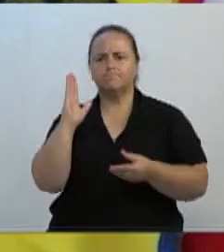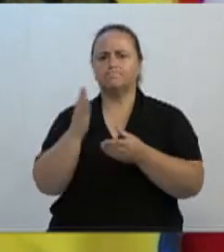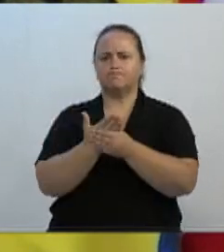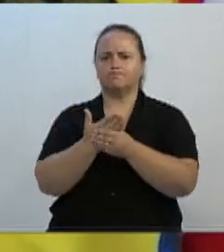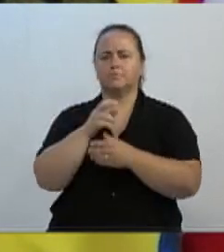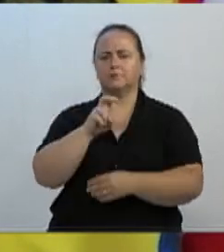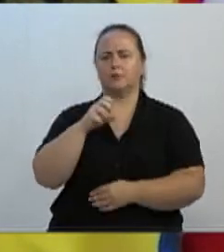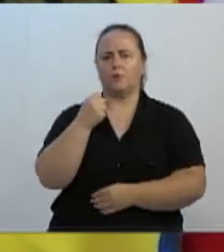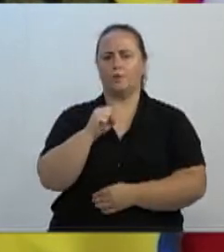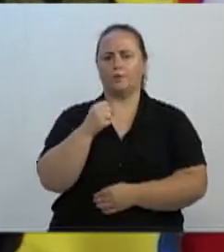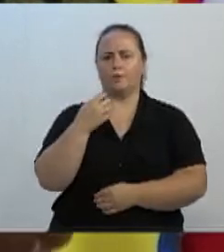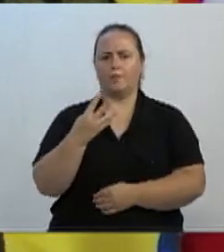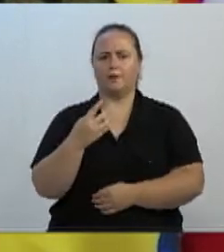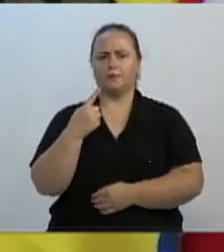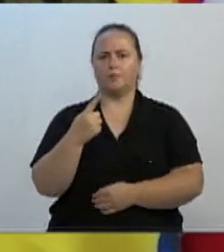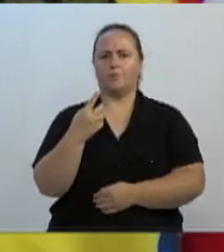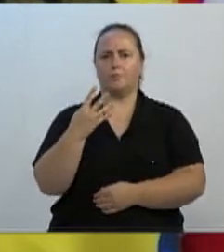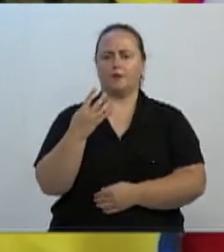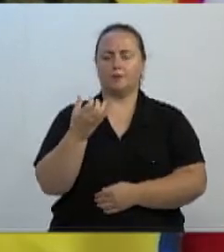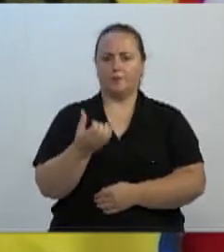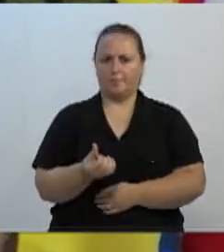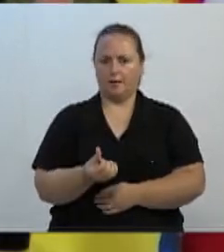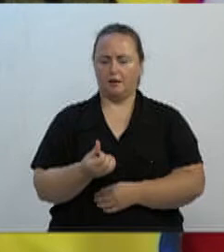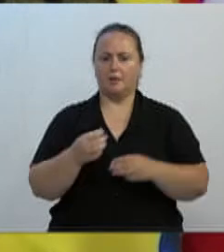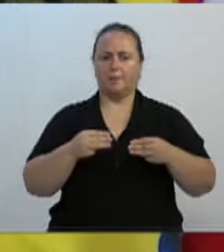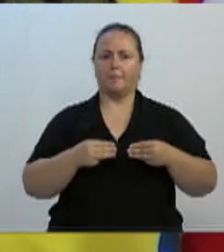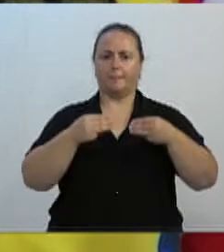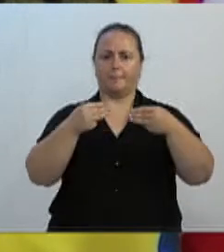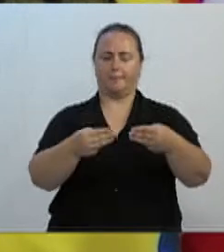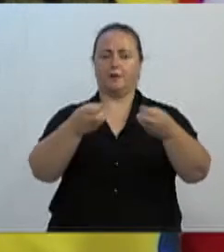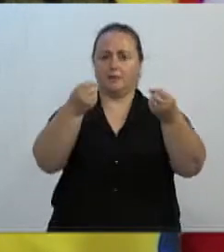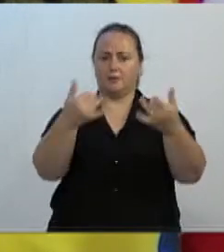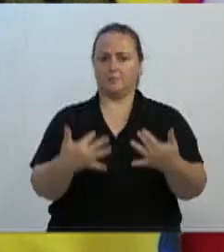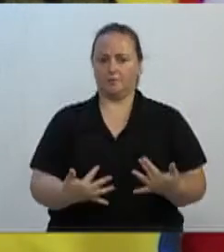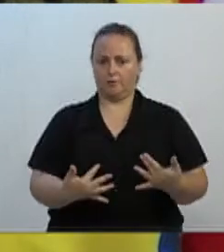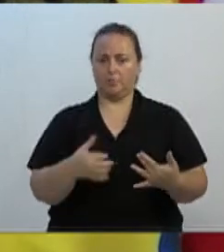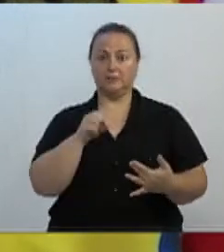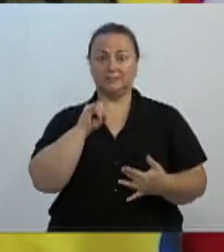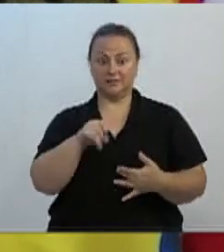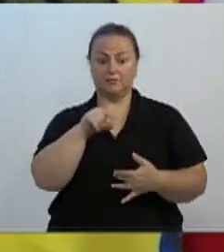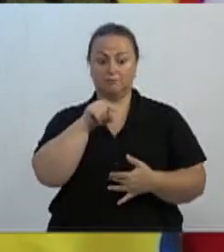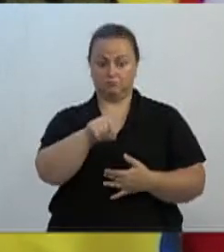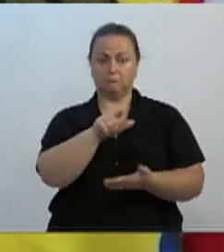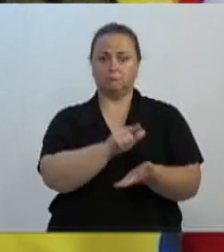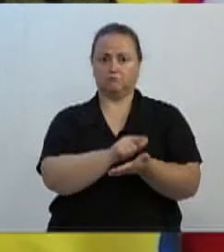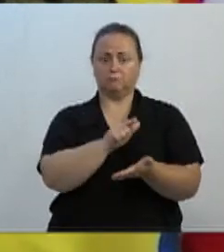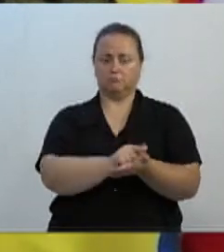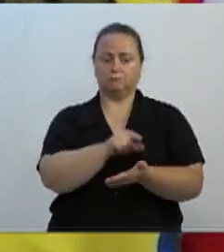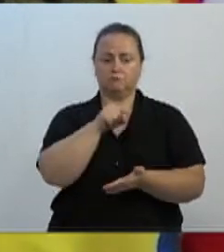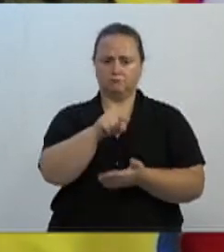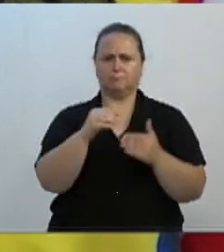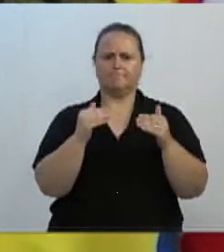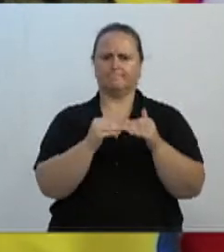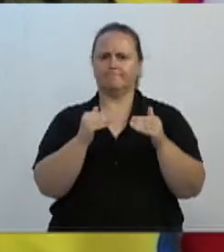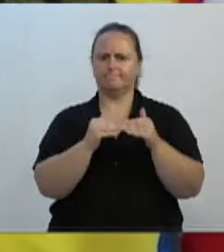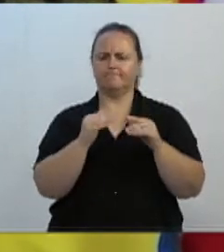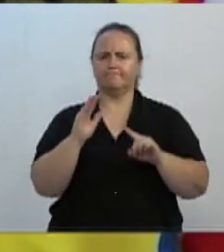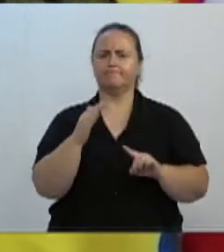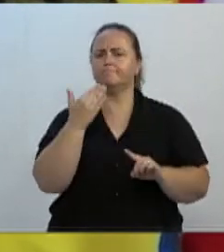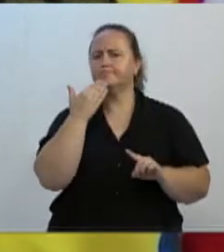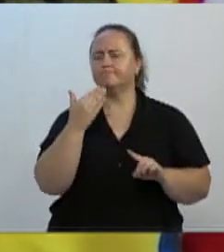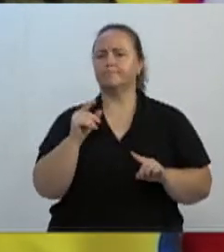.146, que os eminentes ministros dizem o quê? Nos casos dos autos, no caso dos autos, o acordo recorrido decidiu